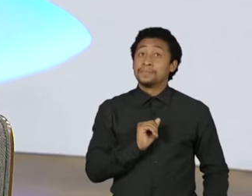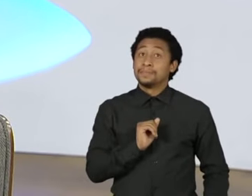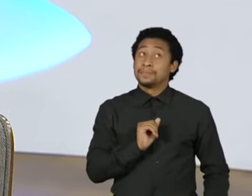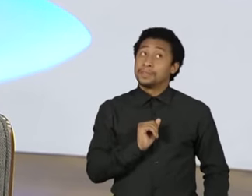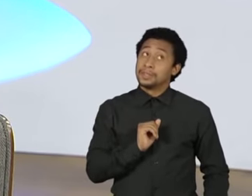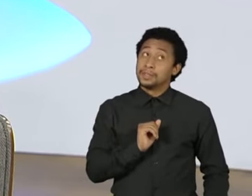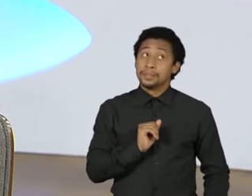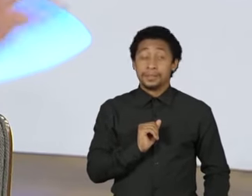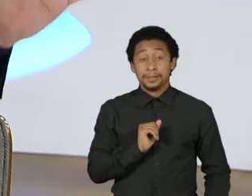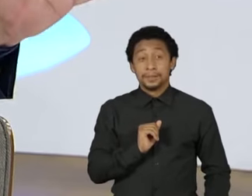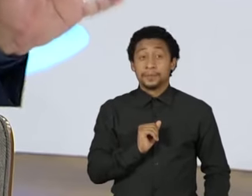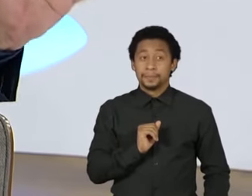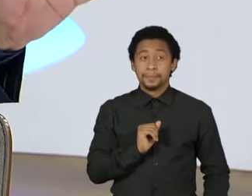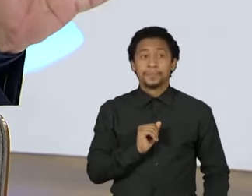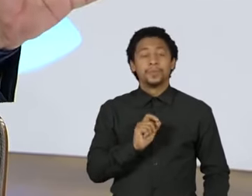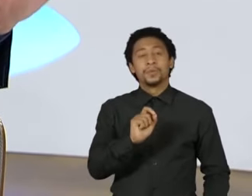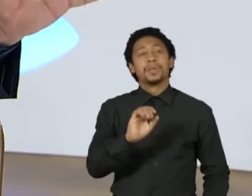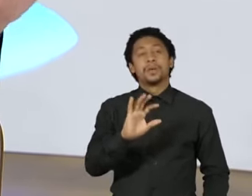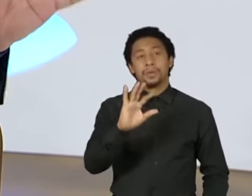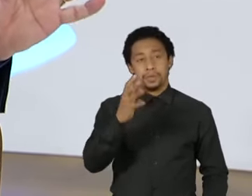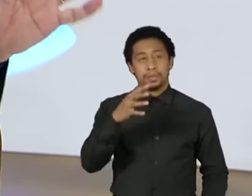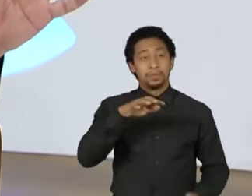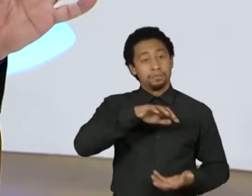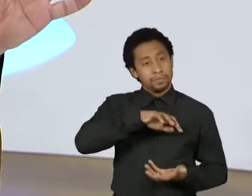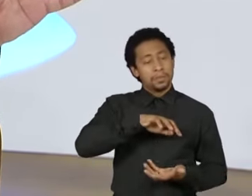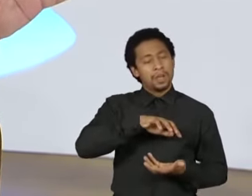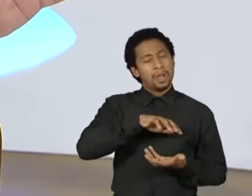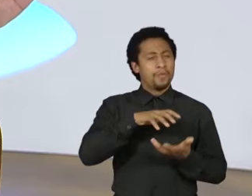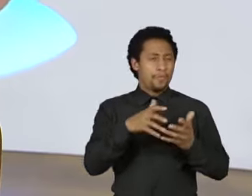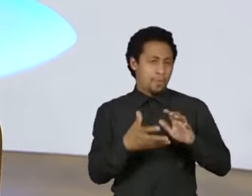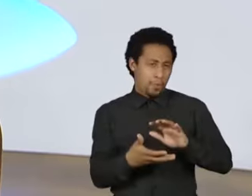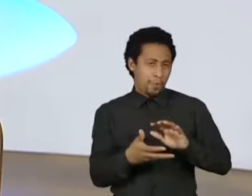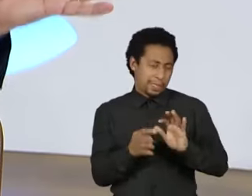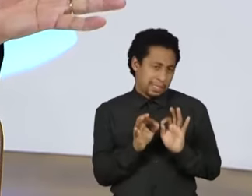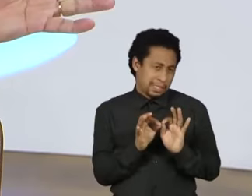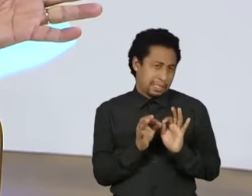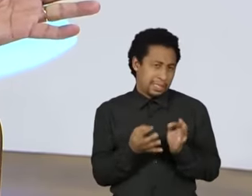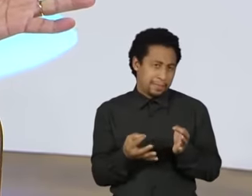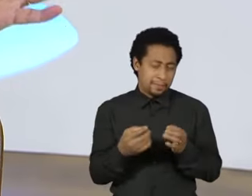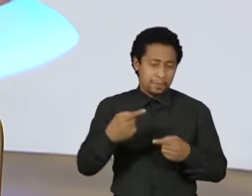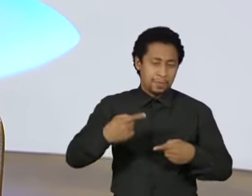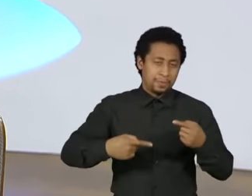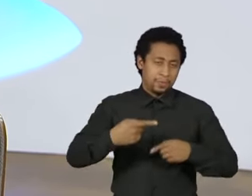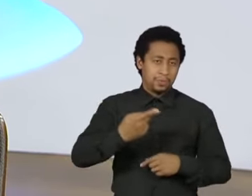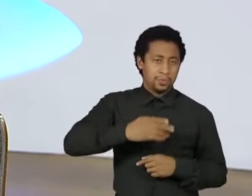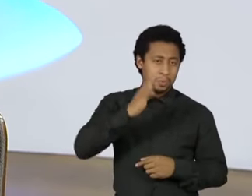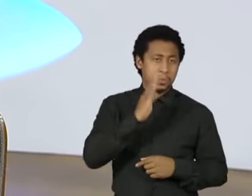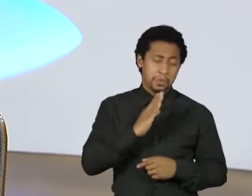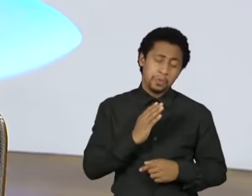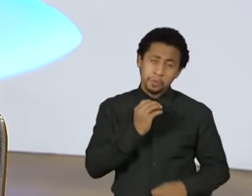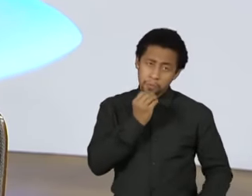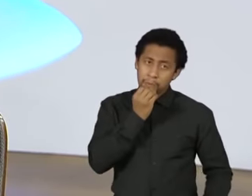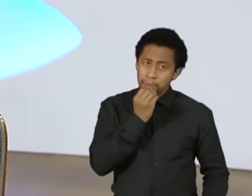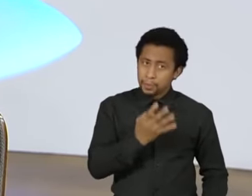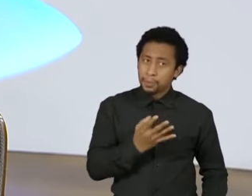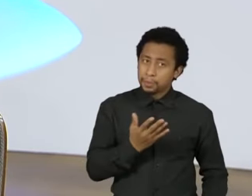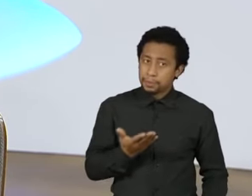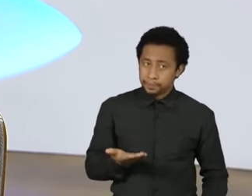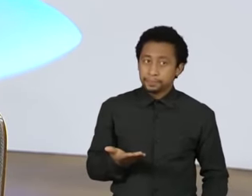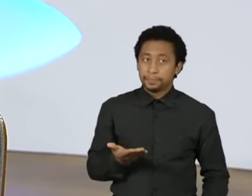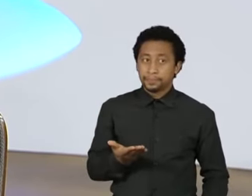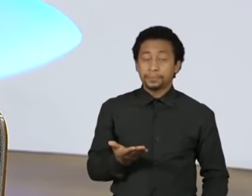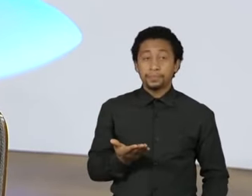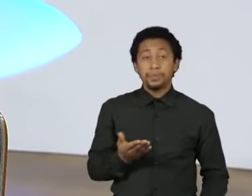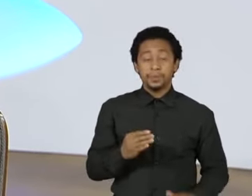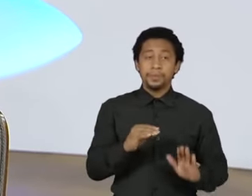a mini reforma política foi boa para o país, só para o telespectador saber. Ali foi